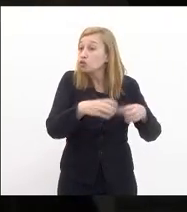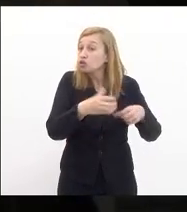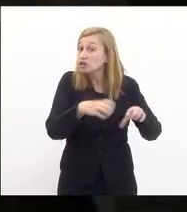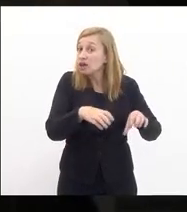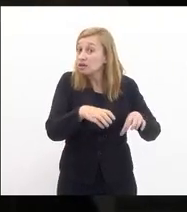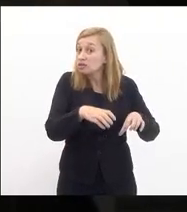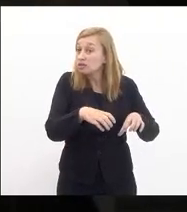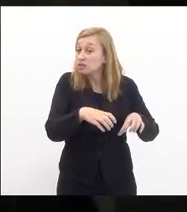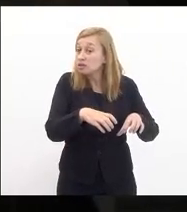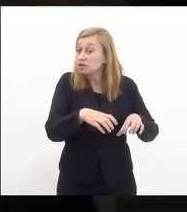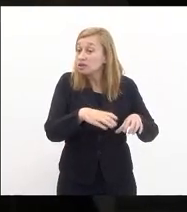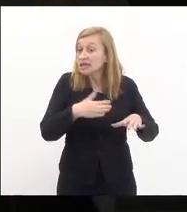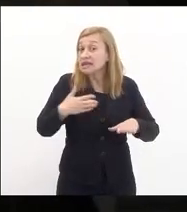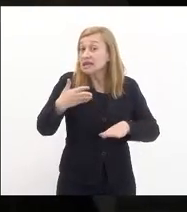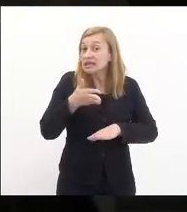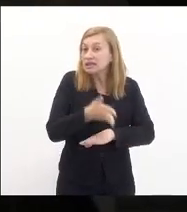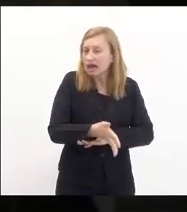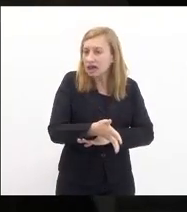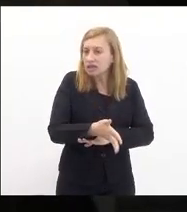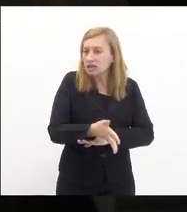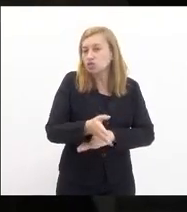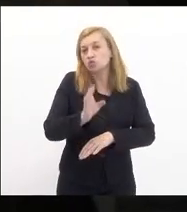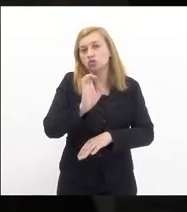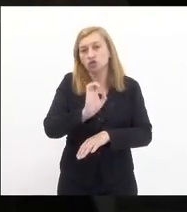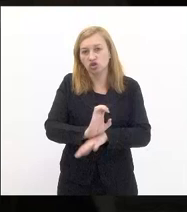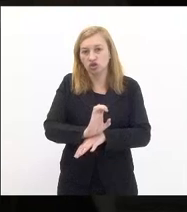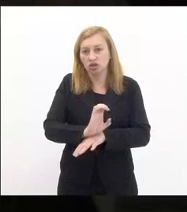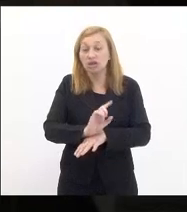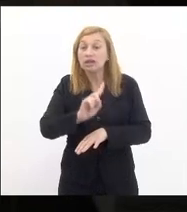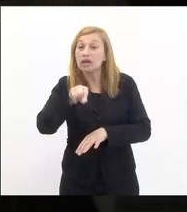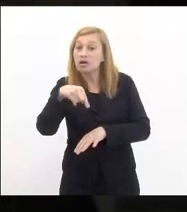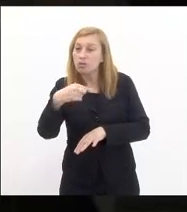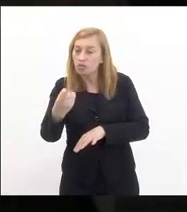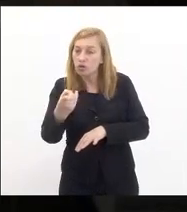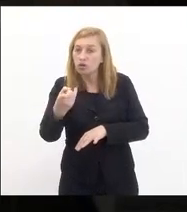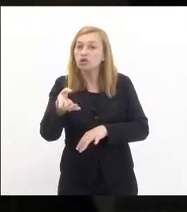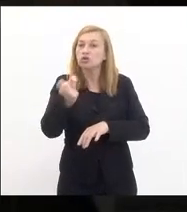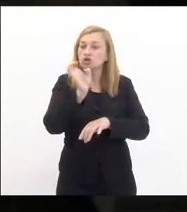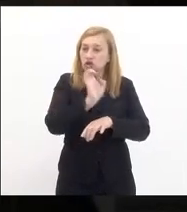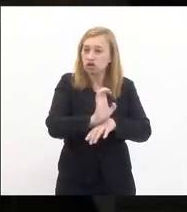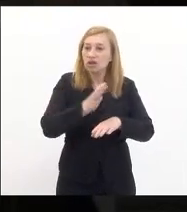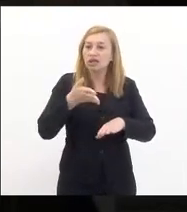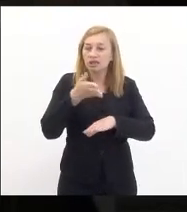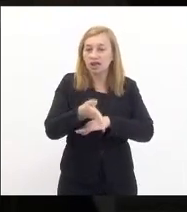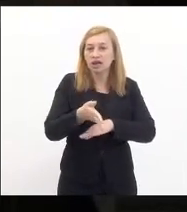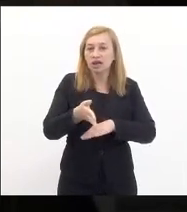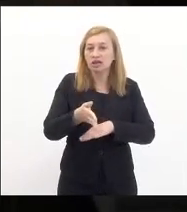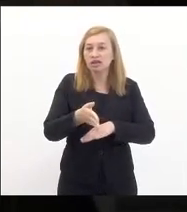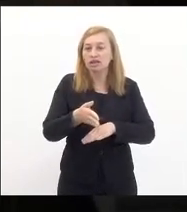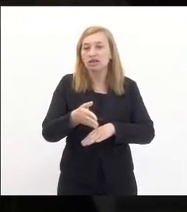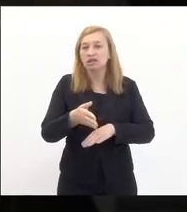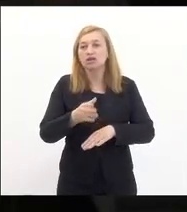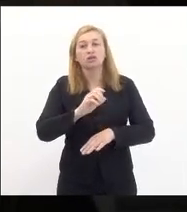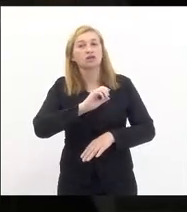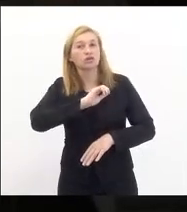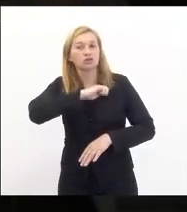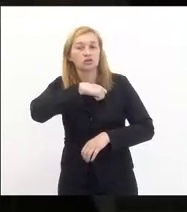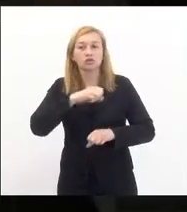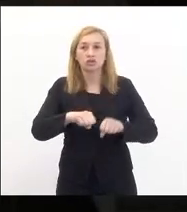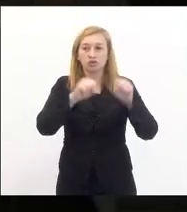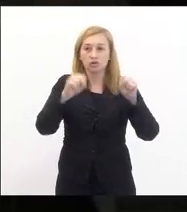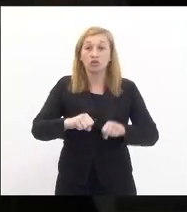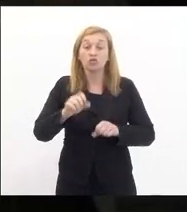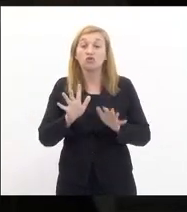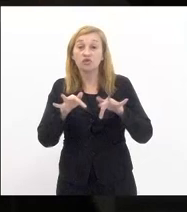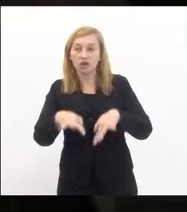façam a entrada no Estado após o Estado entrar no regime no final desse ano